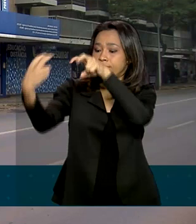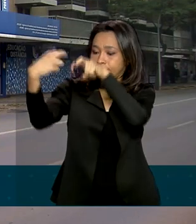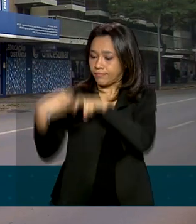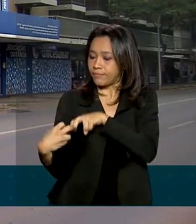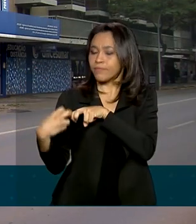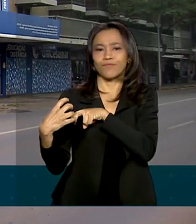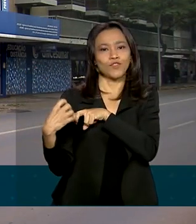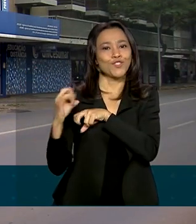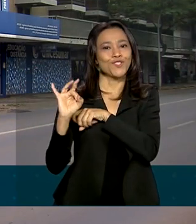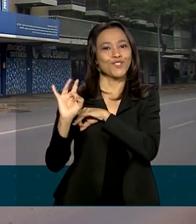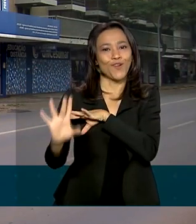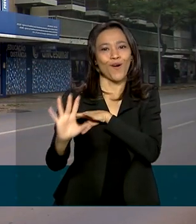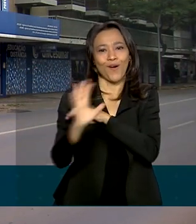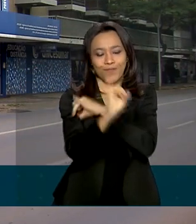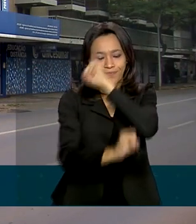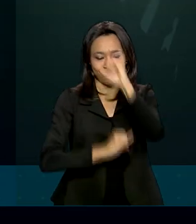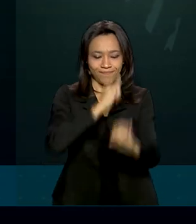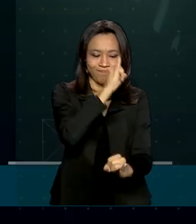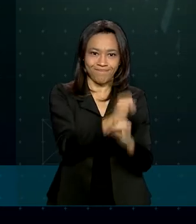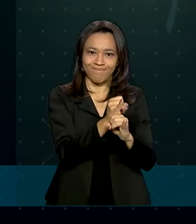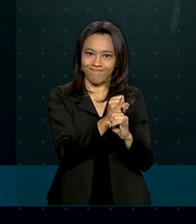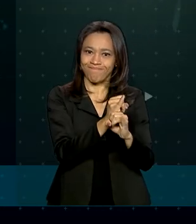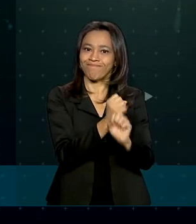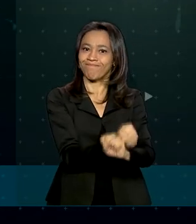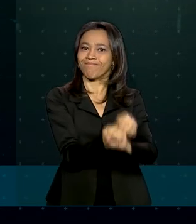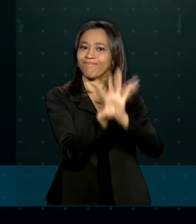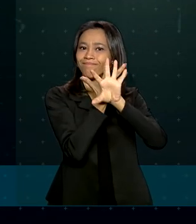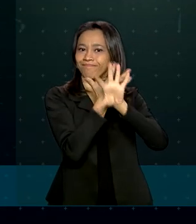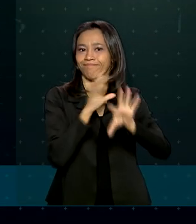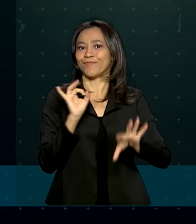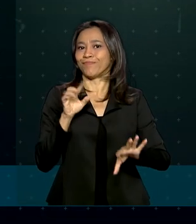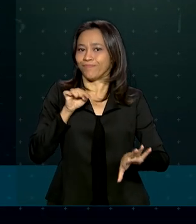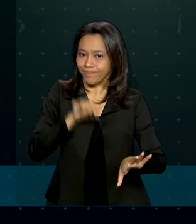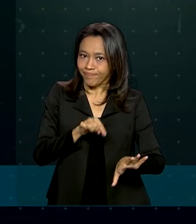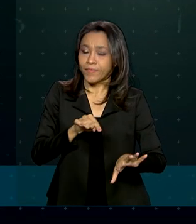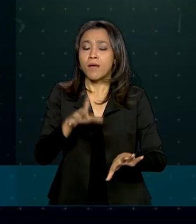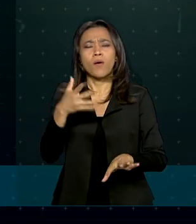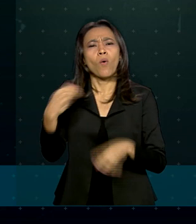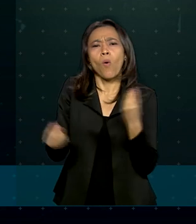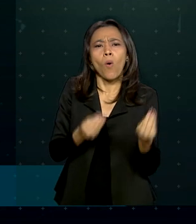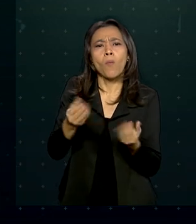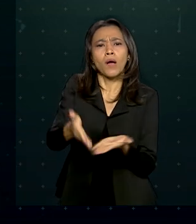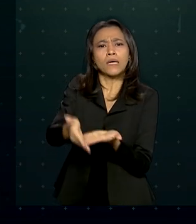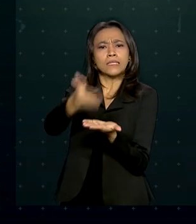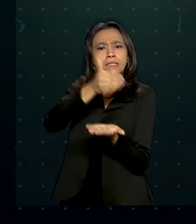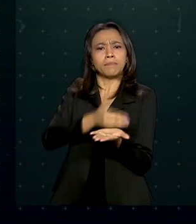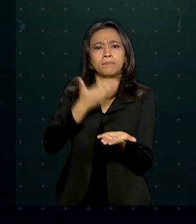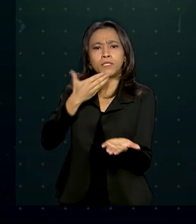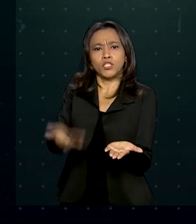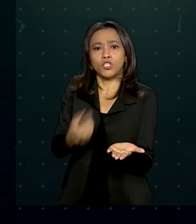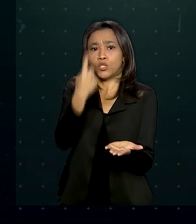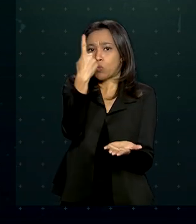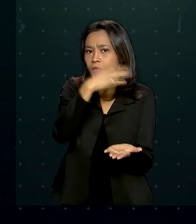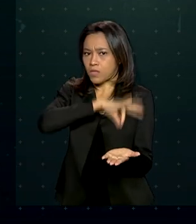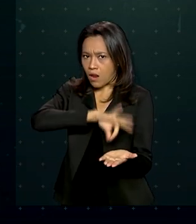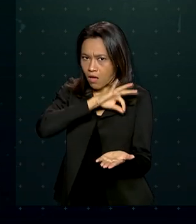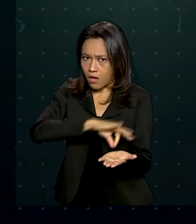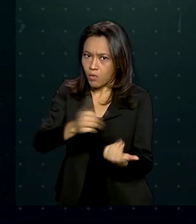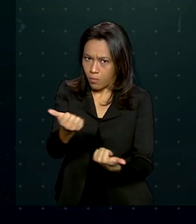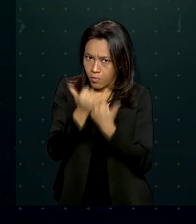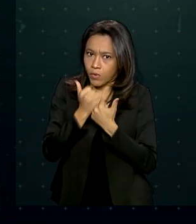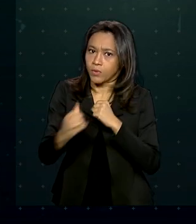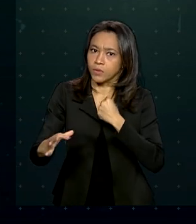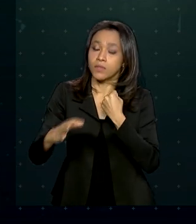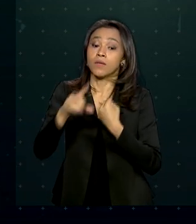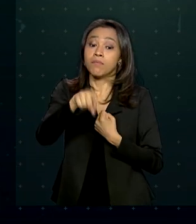feitos apenas de forma online. Para solicitar a antecipação do auxílio doença no valor de um salário mínimo, o segurado deve